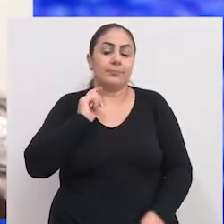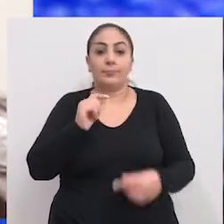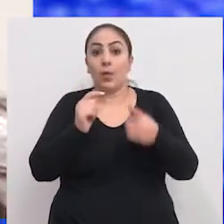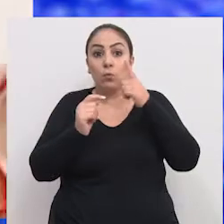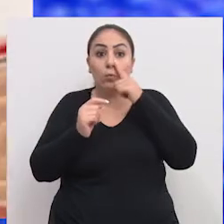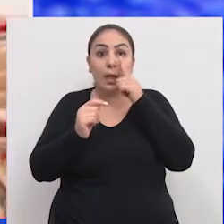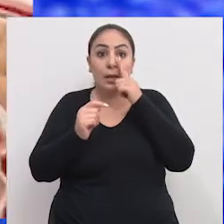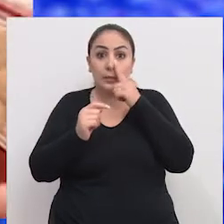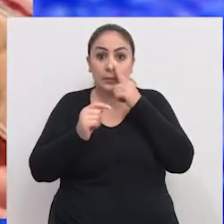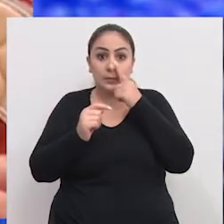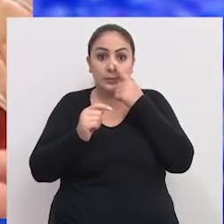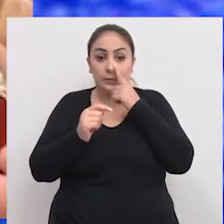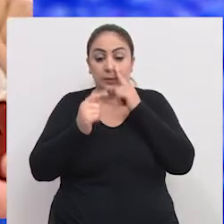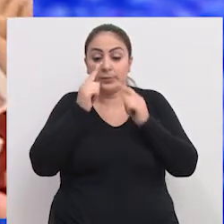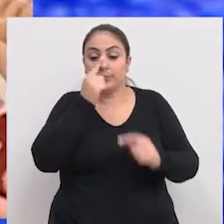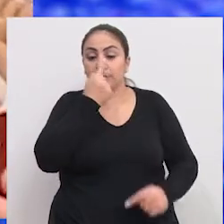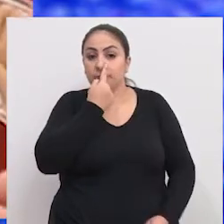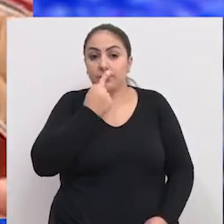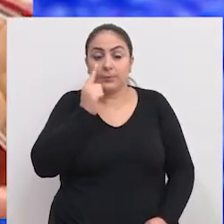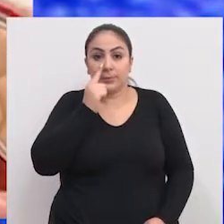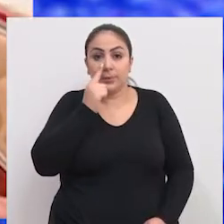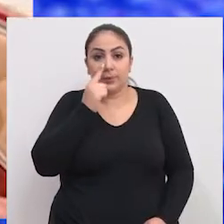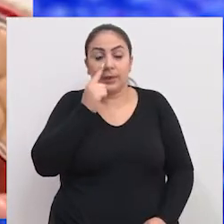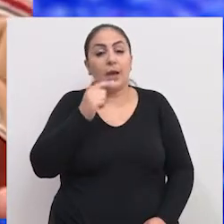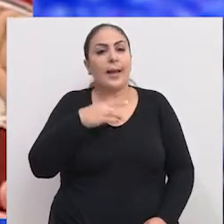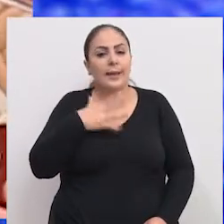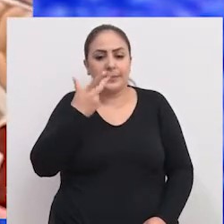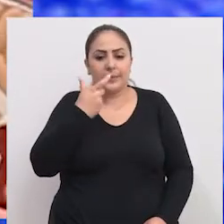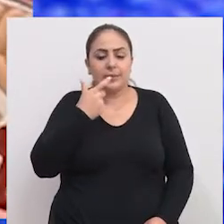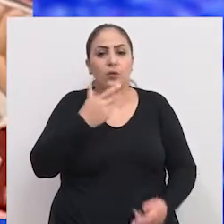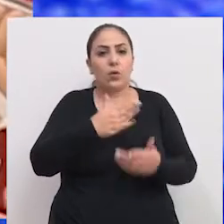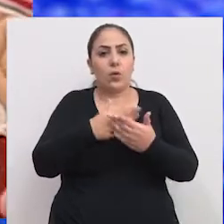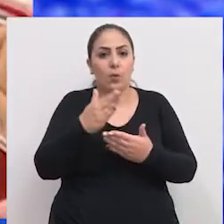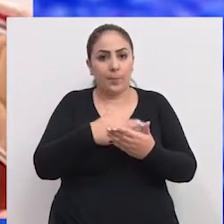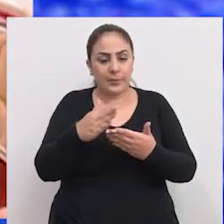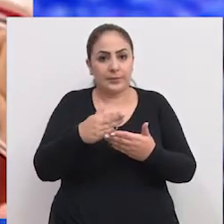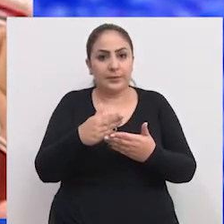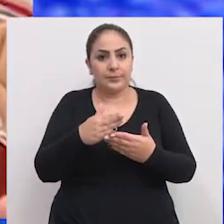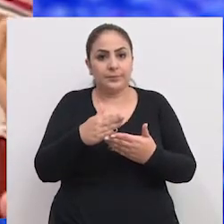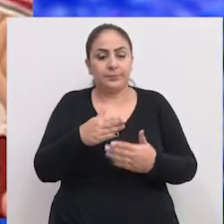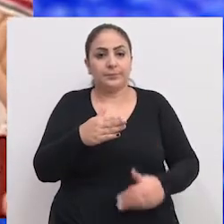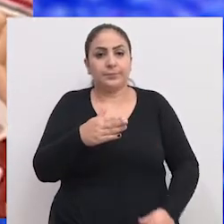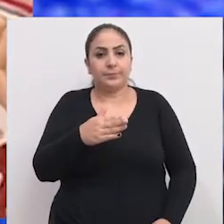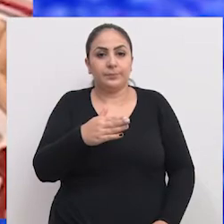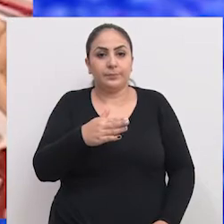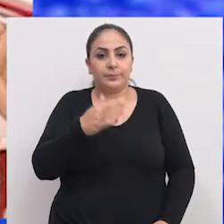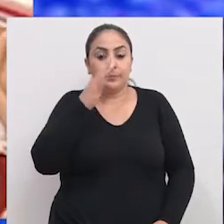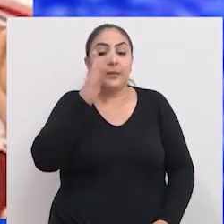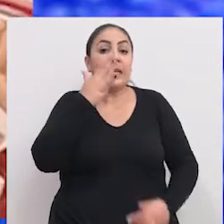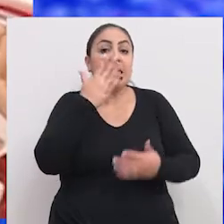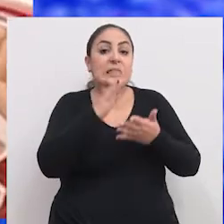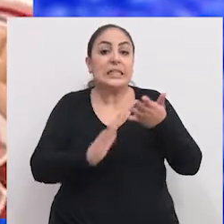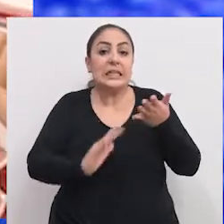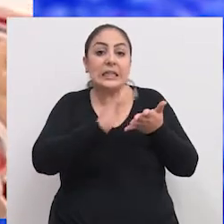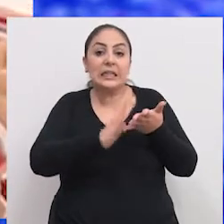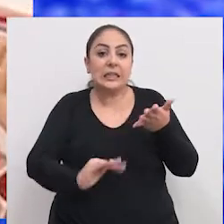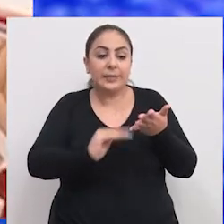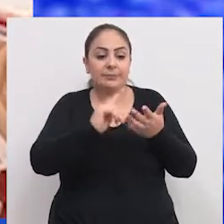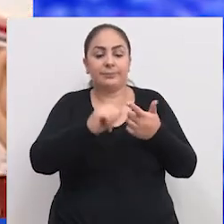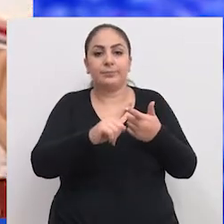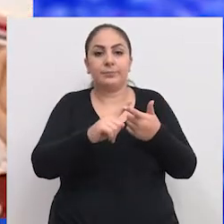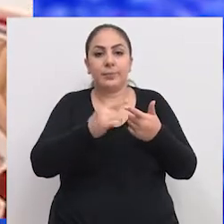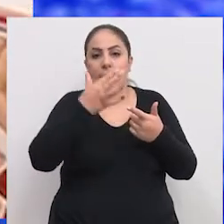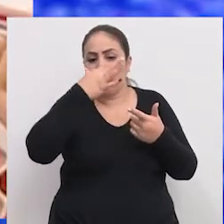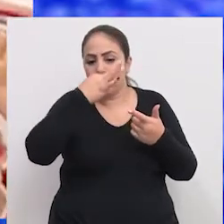No nariz, não é? Corupuz estranho no nariz da criança pode apresentar sangramento nasal,